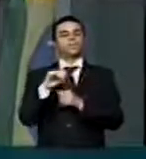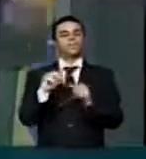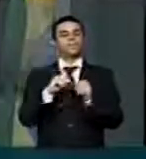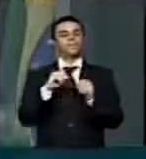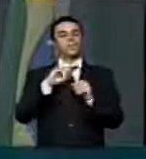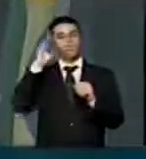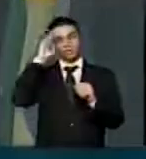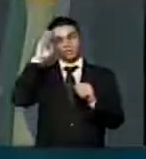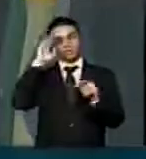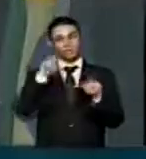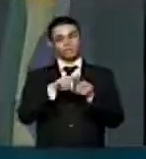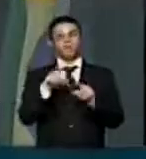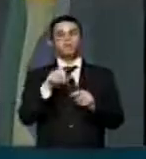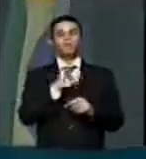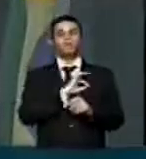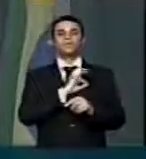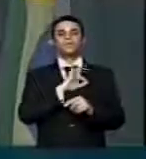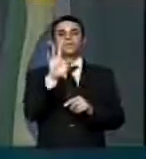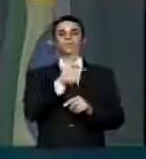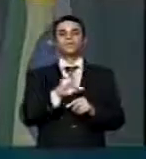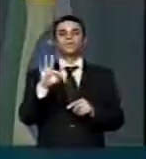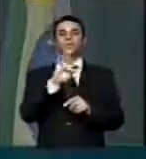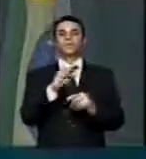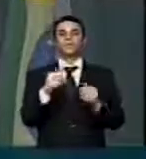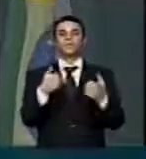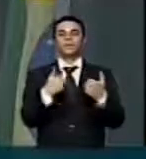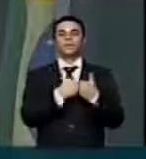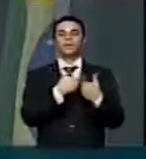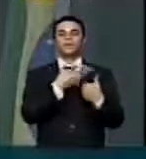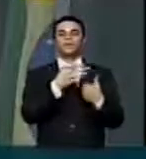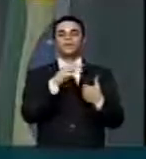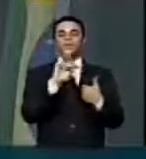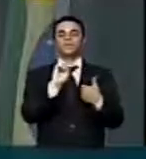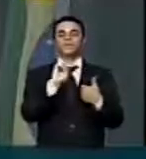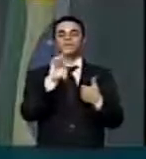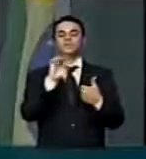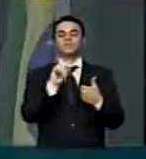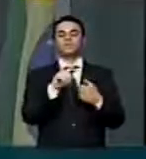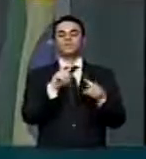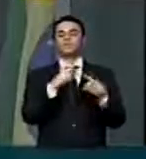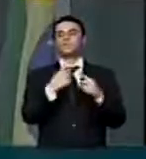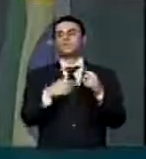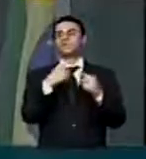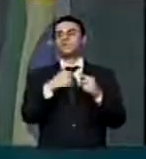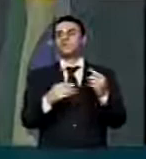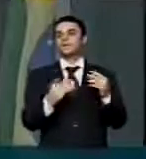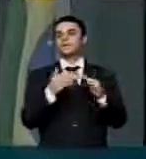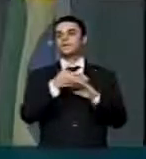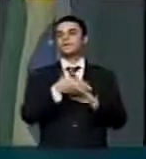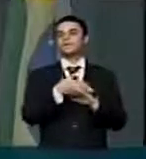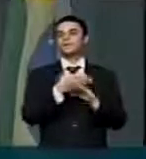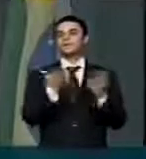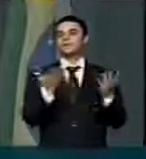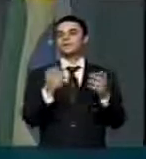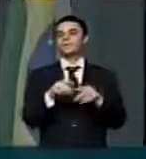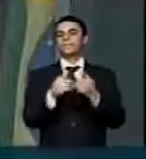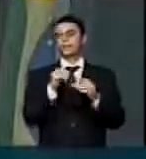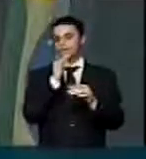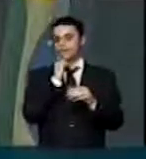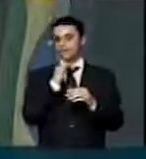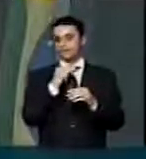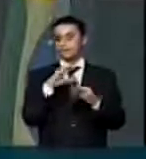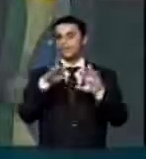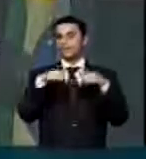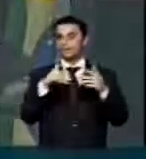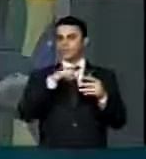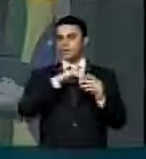Exército e a Polícia Federal nas fronteiras para não deixar entrar tráfico de droga e de armas. Ou seja, durante a Copa, não pode ter